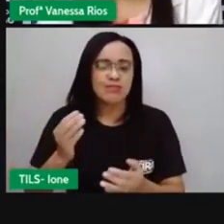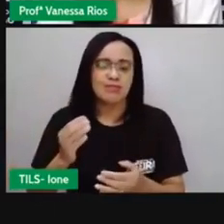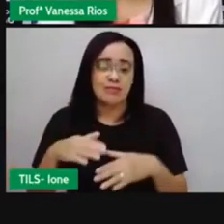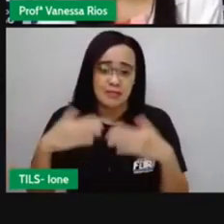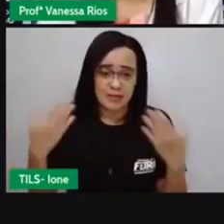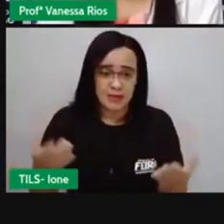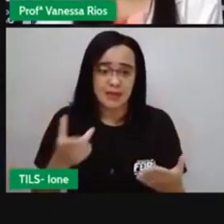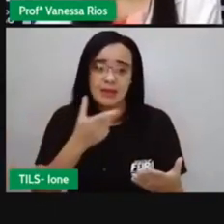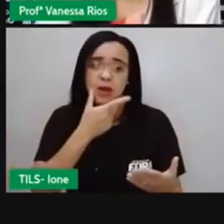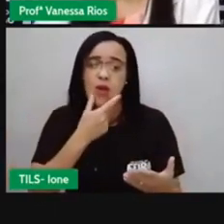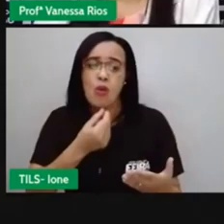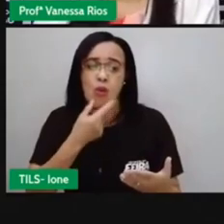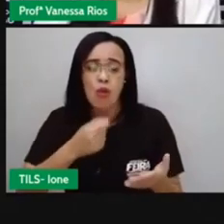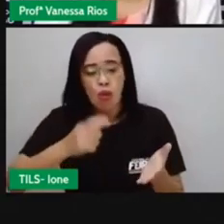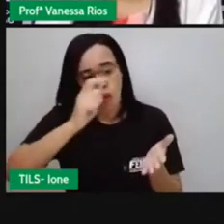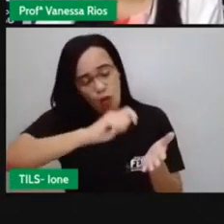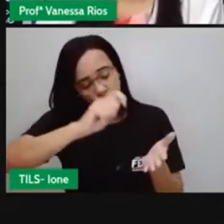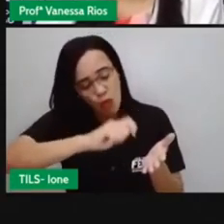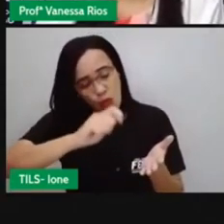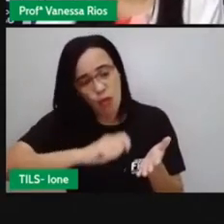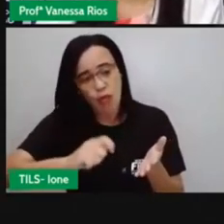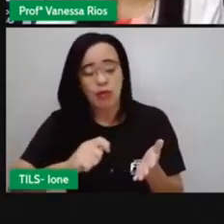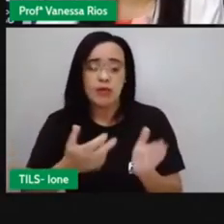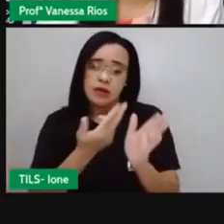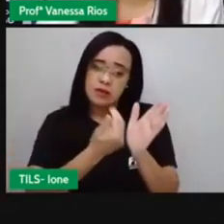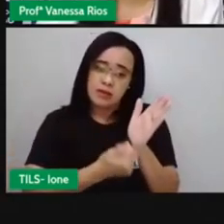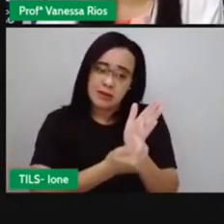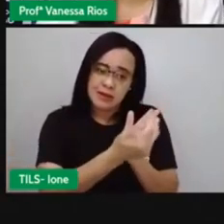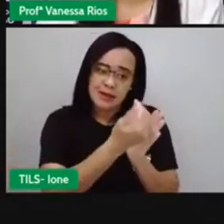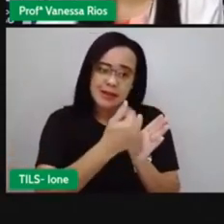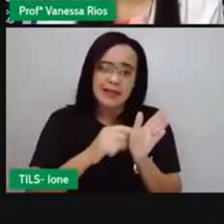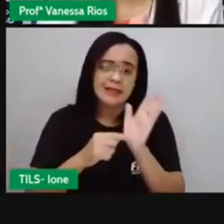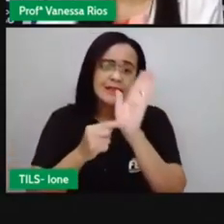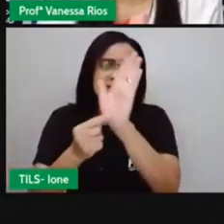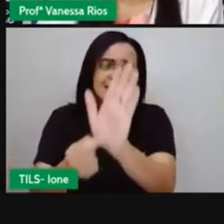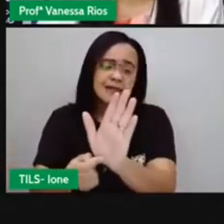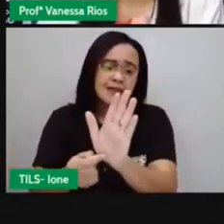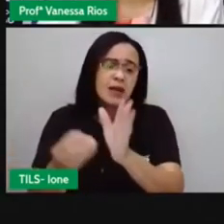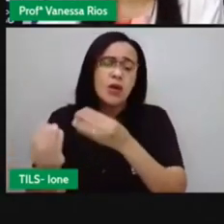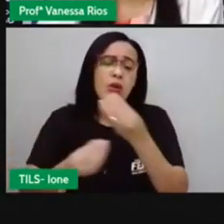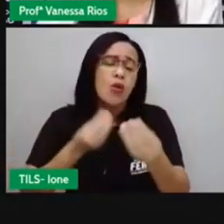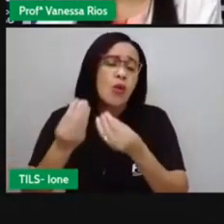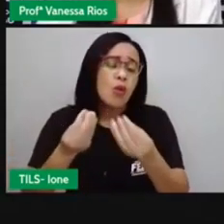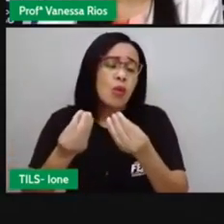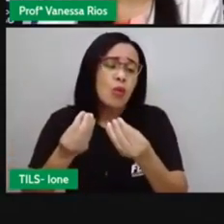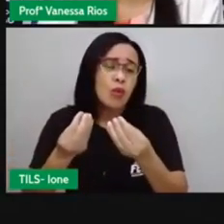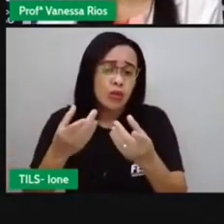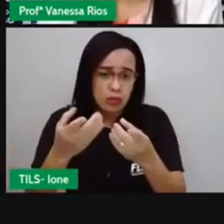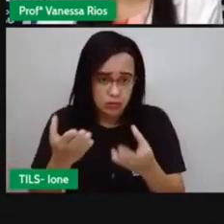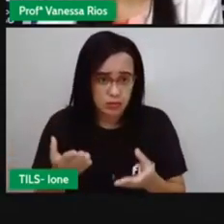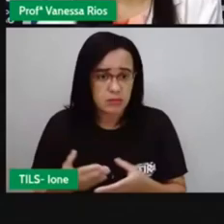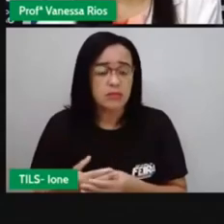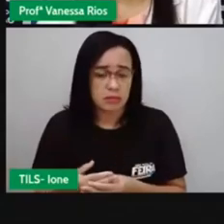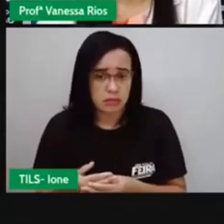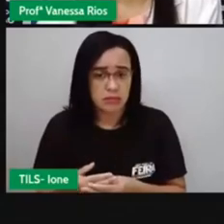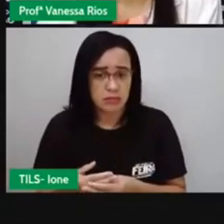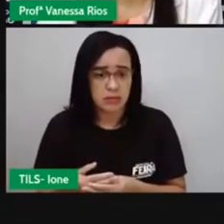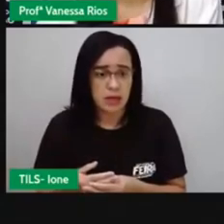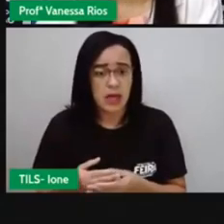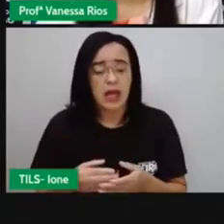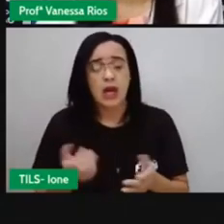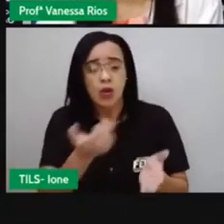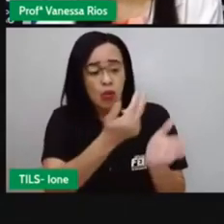E aí a gente observa a imagem e consegue, através do que foi desenhado, do que está sendo representado pelo